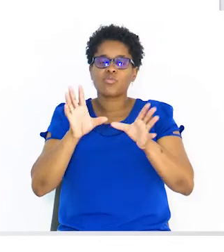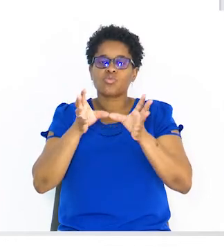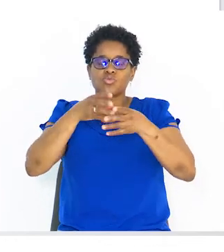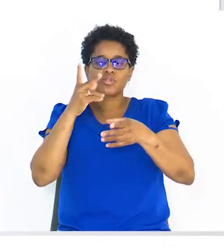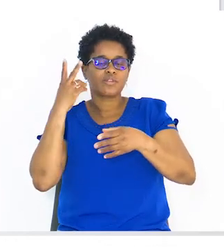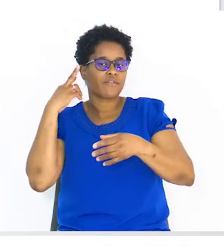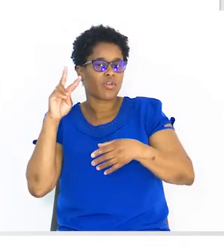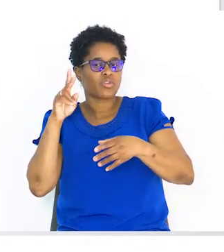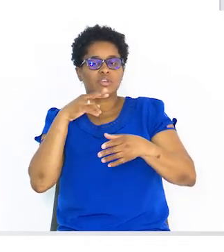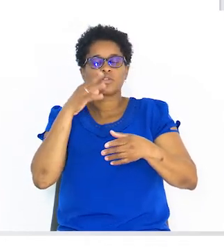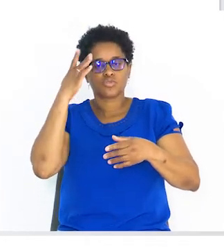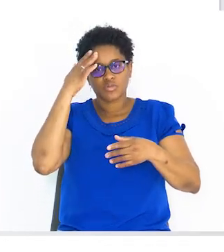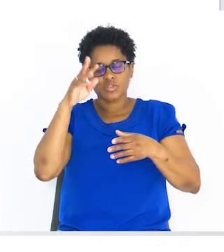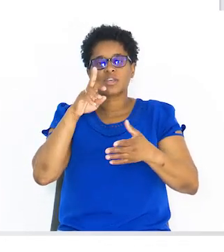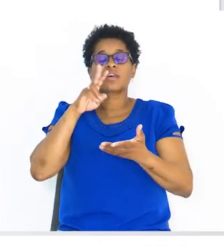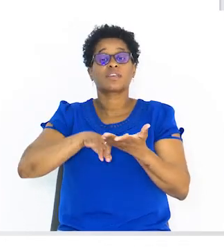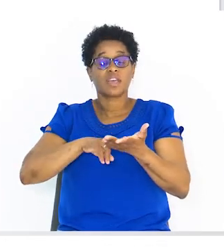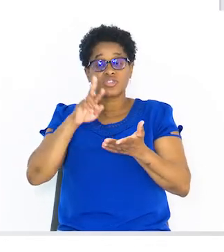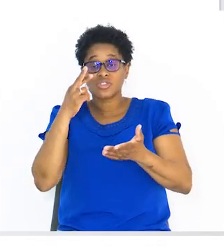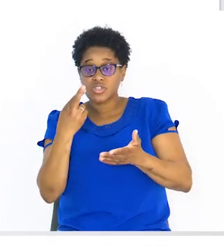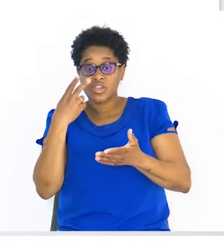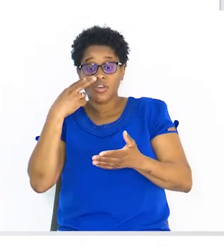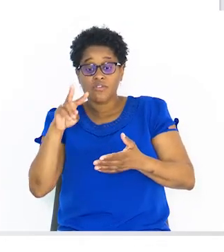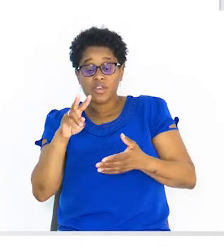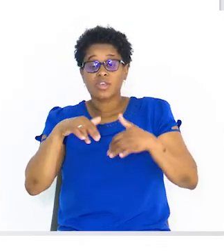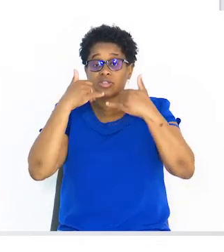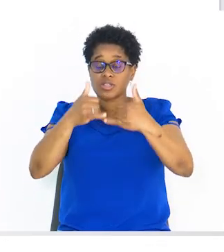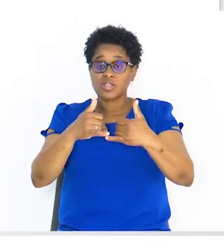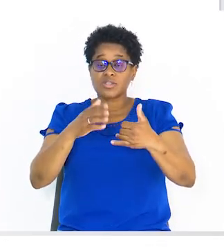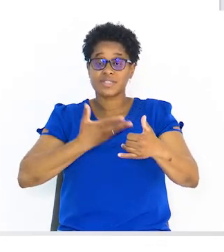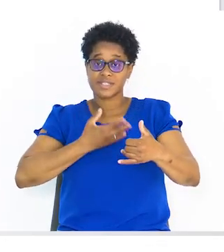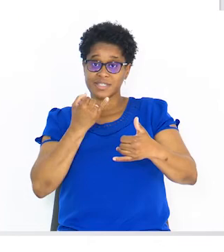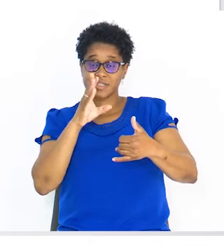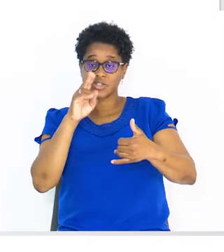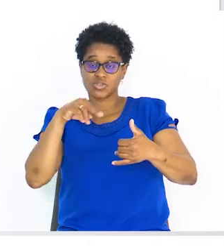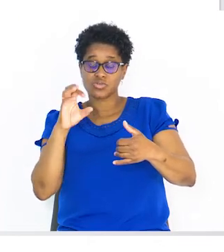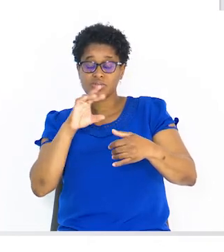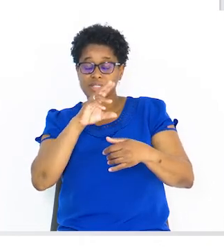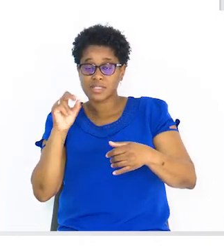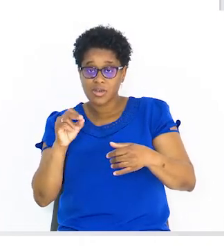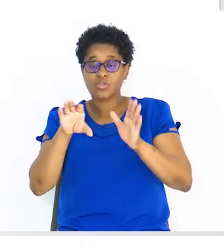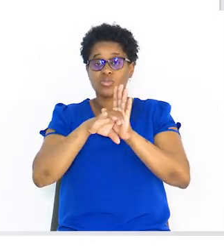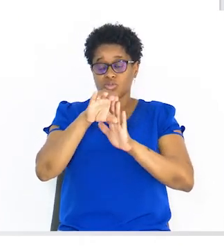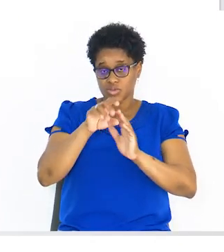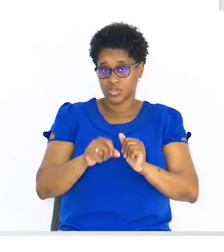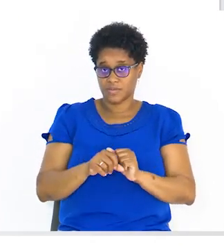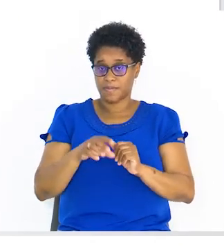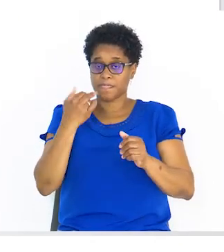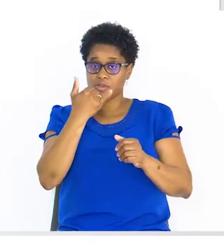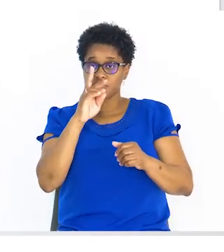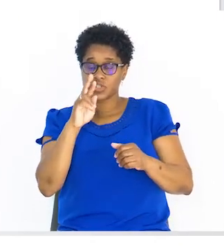conjunto de valores reais de x que verificam a seguinte disjunção de condições.